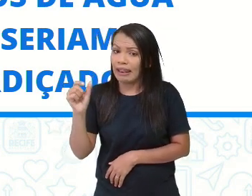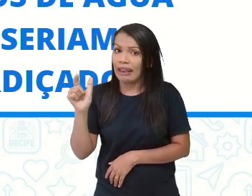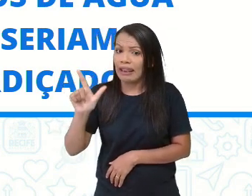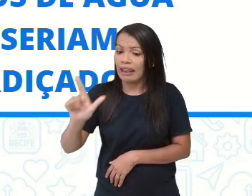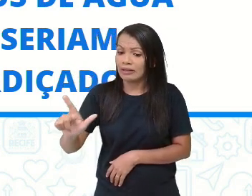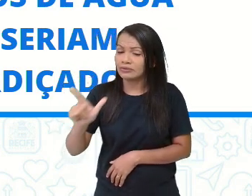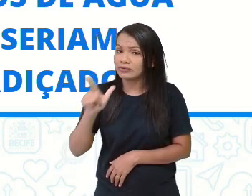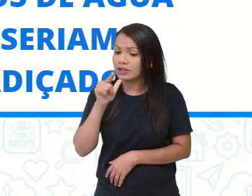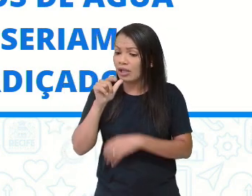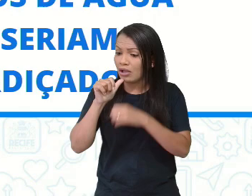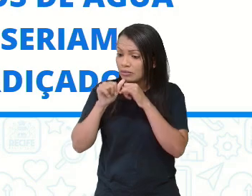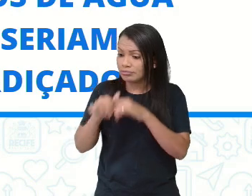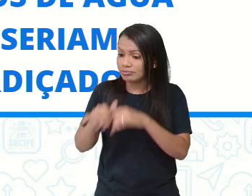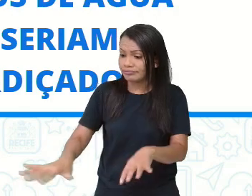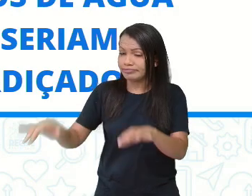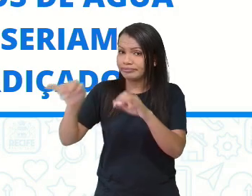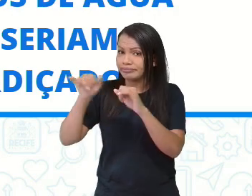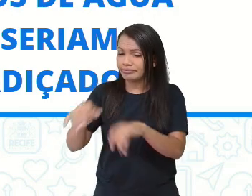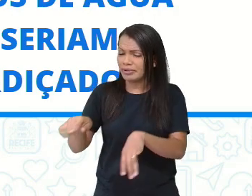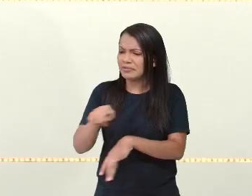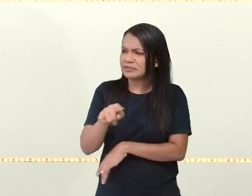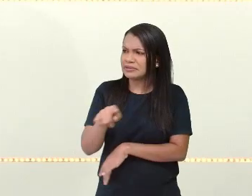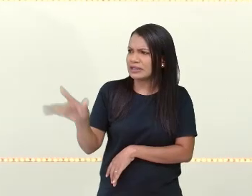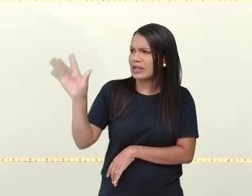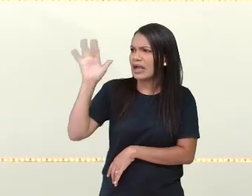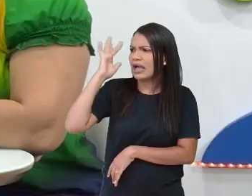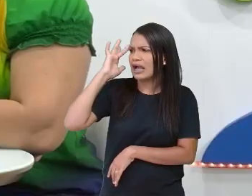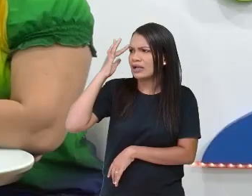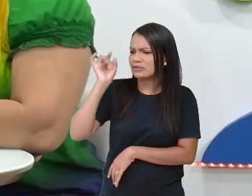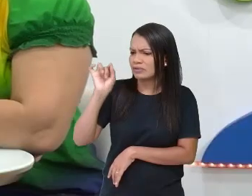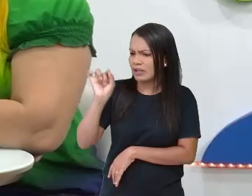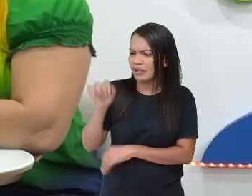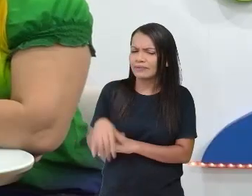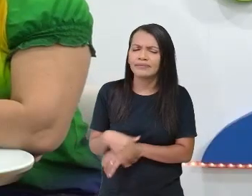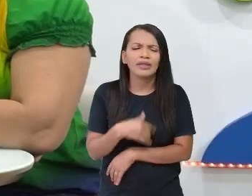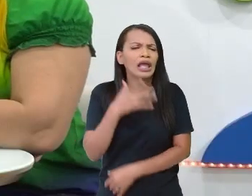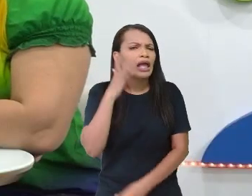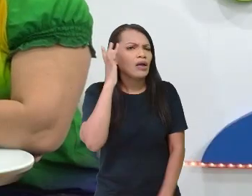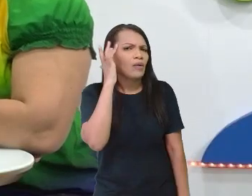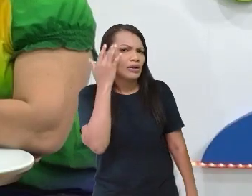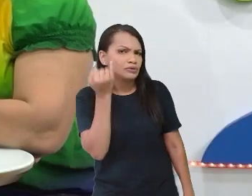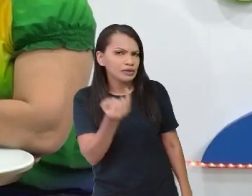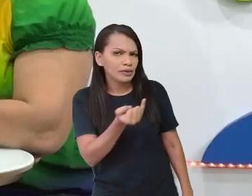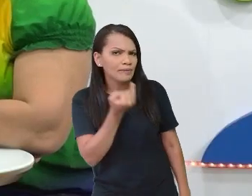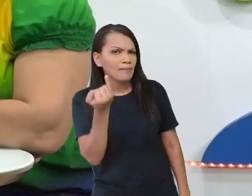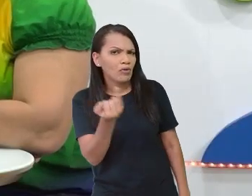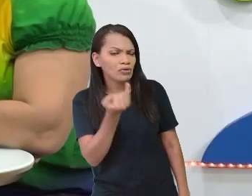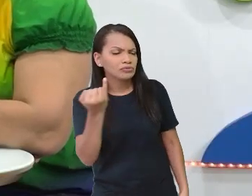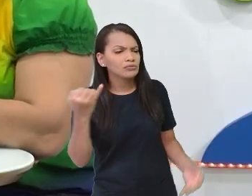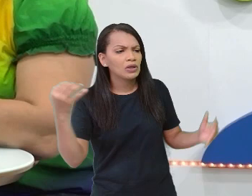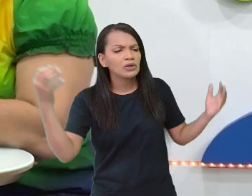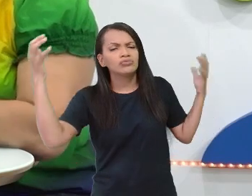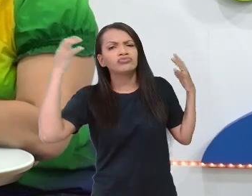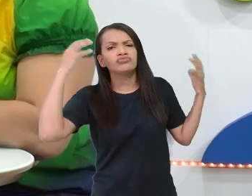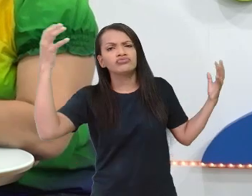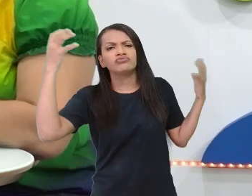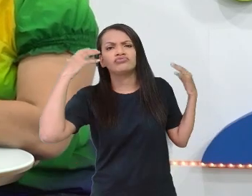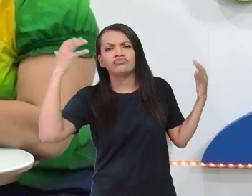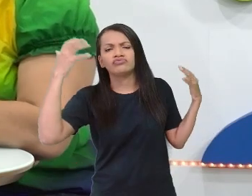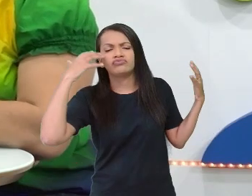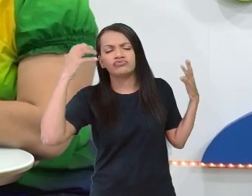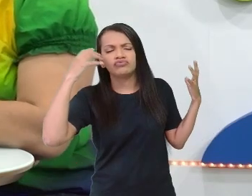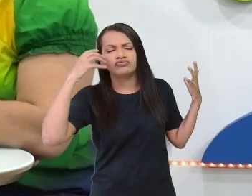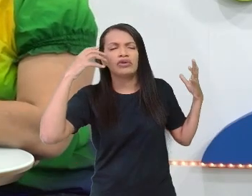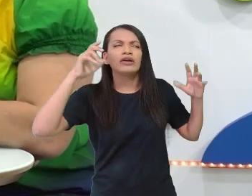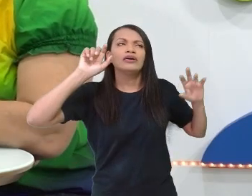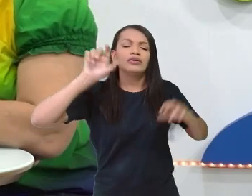aí, meninas, o que é que vocês acham disso, hein? É super importante, né, professora José? Tomar banho, fechar a torneira